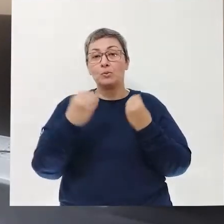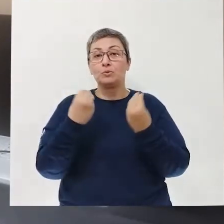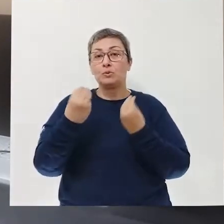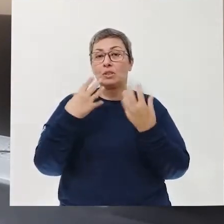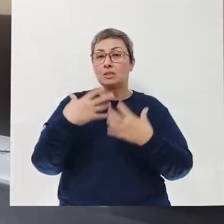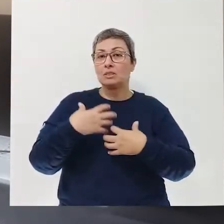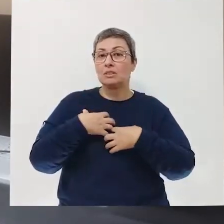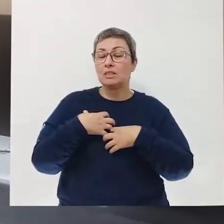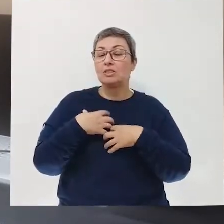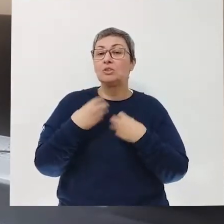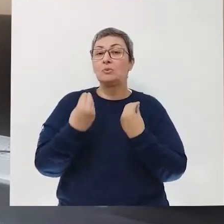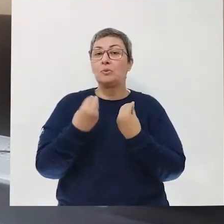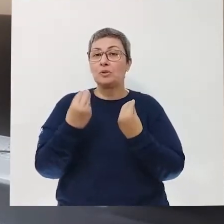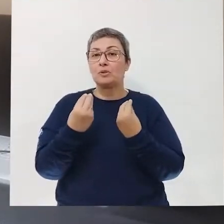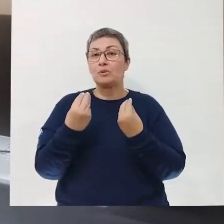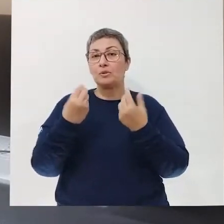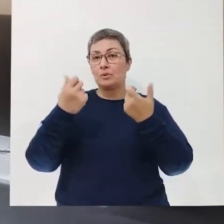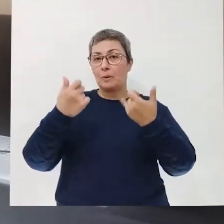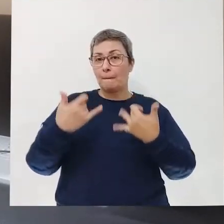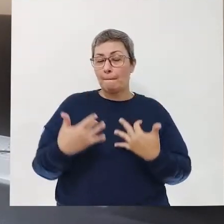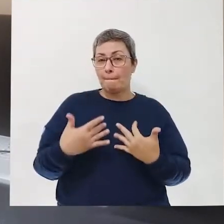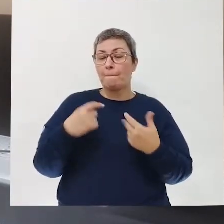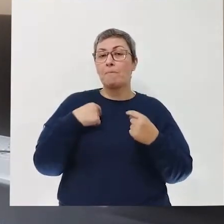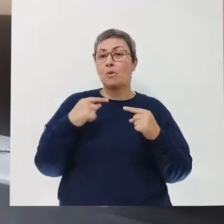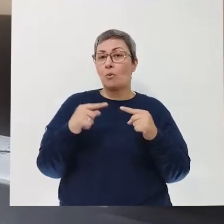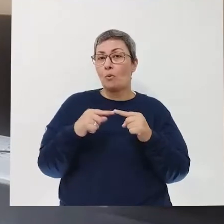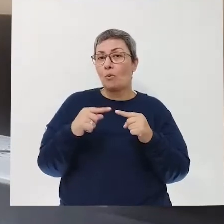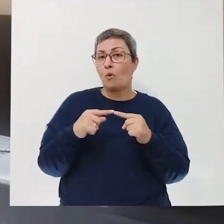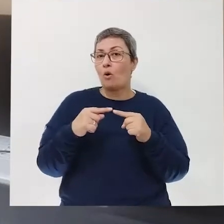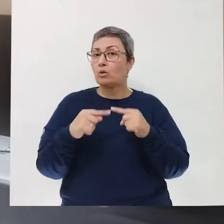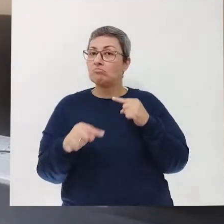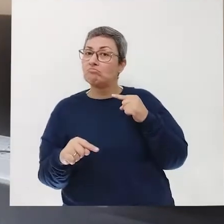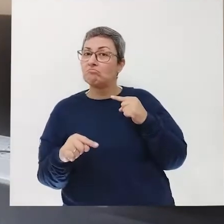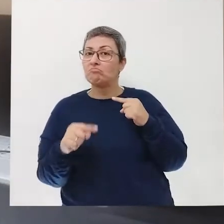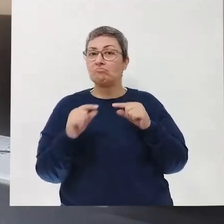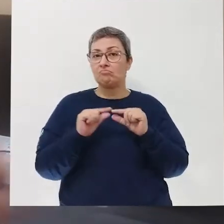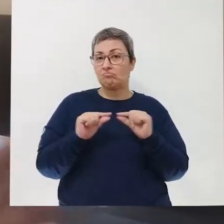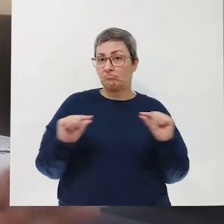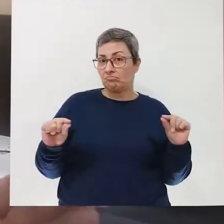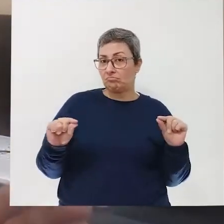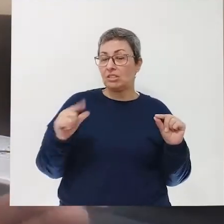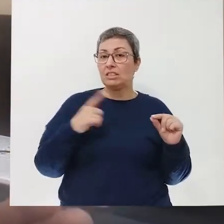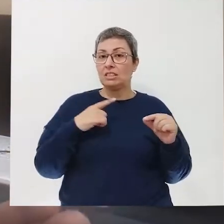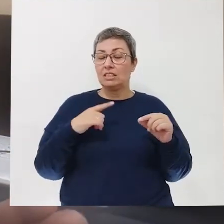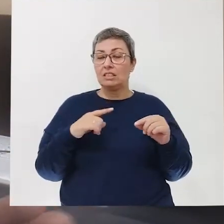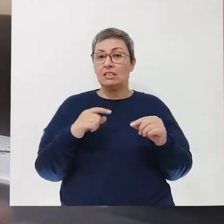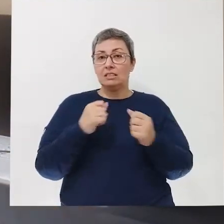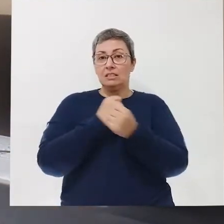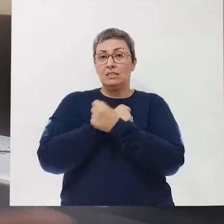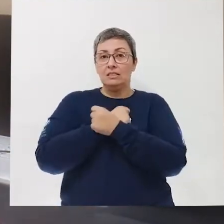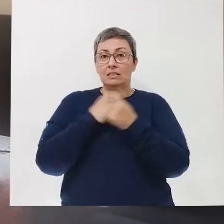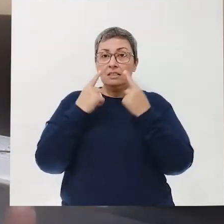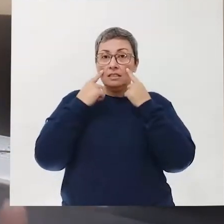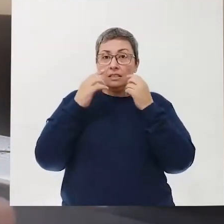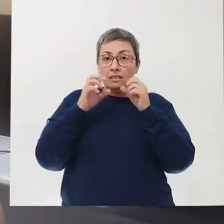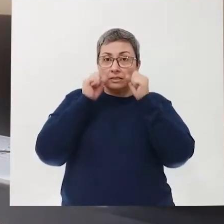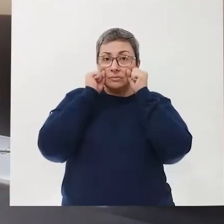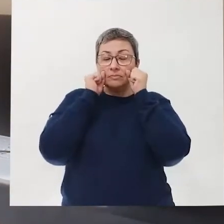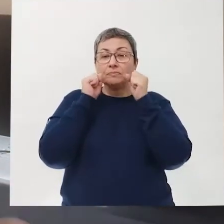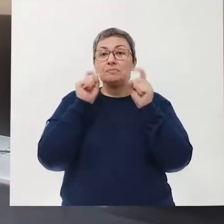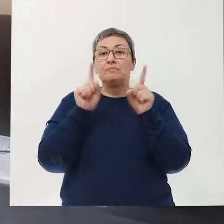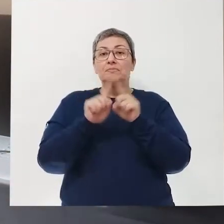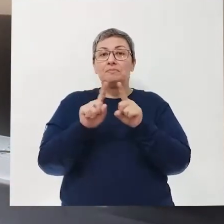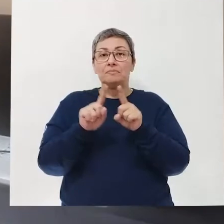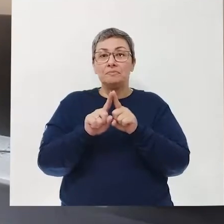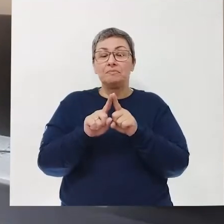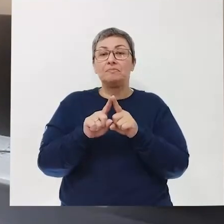você sente quando a gente se você concorda ou não com essa frase tem abraço que enxuga lágrimas